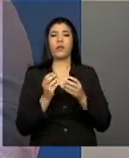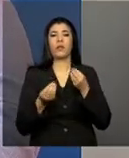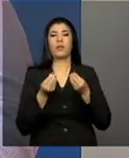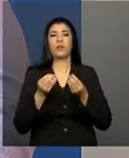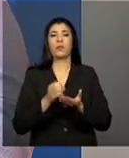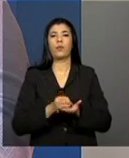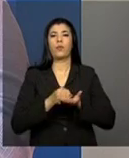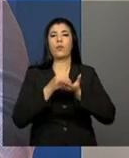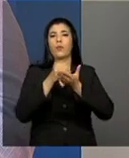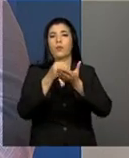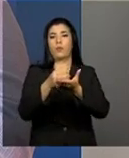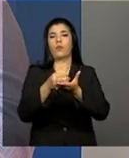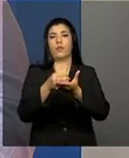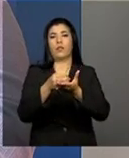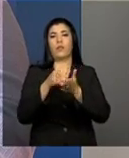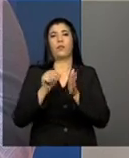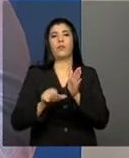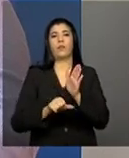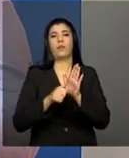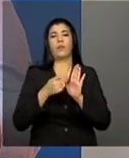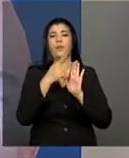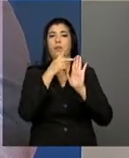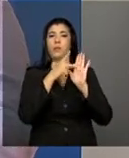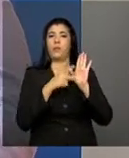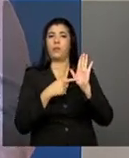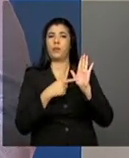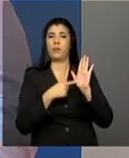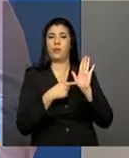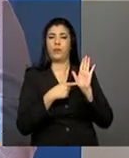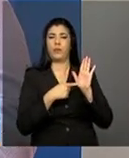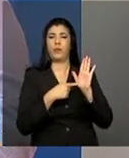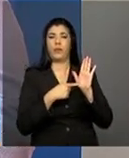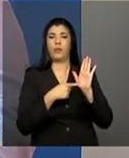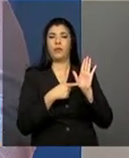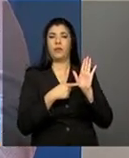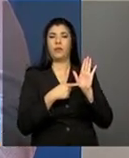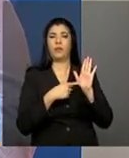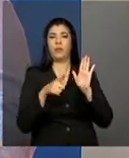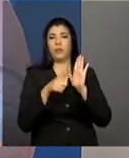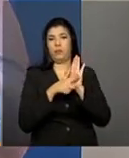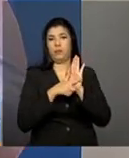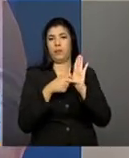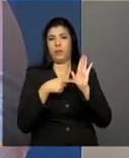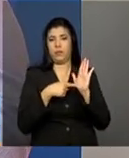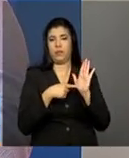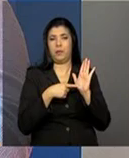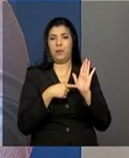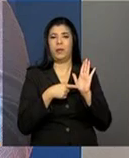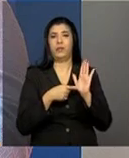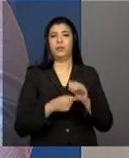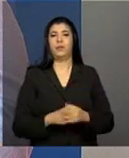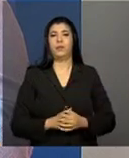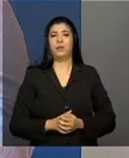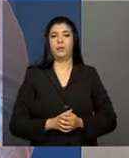Ofertamos, primeiramente, o prontuário, esse prontuário em papel, por meio